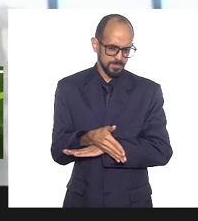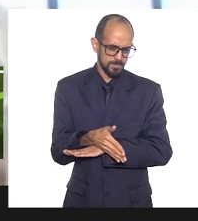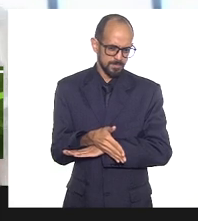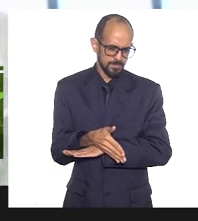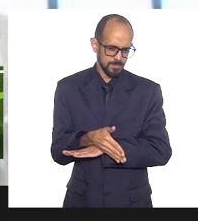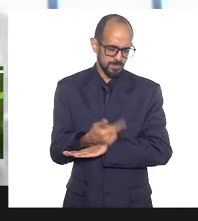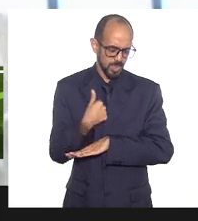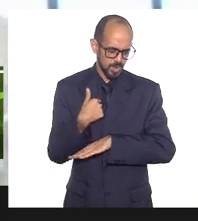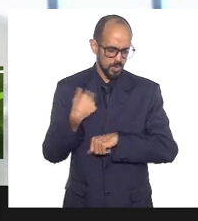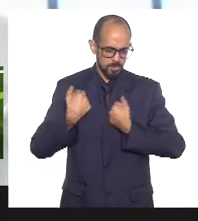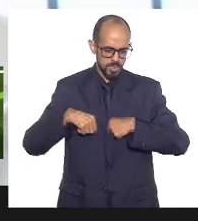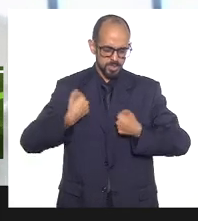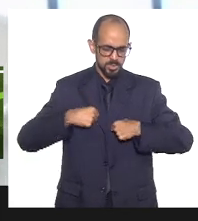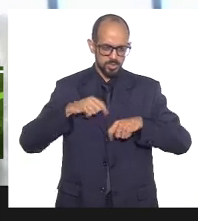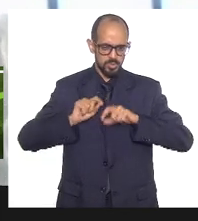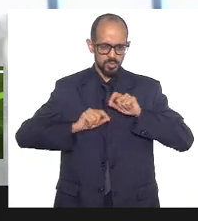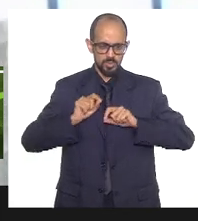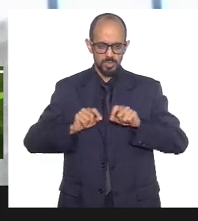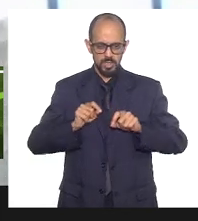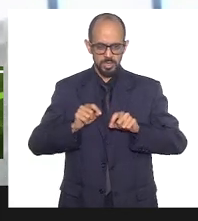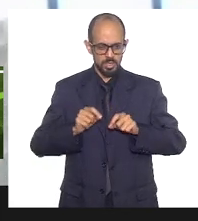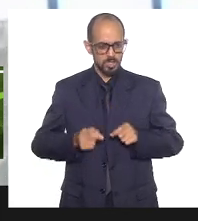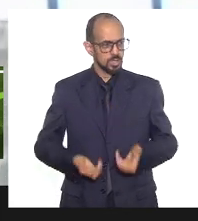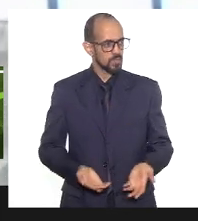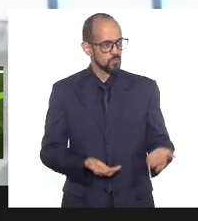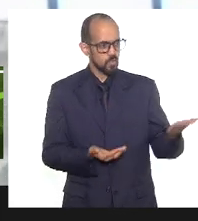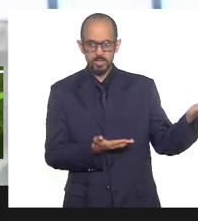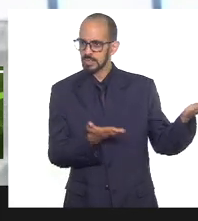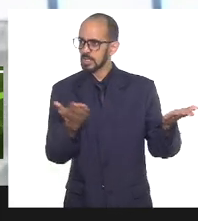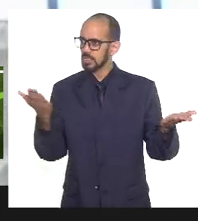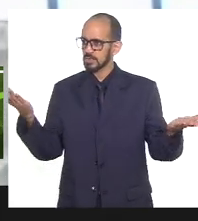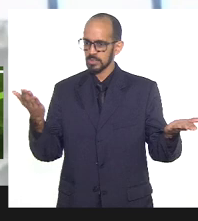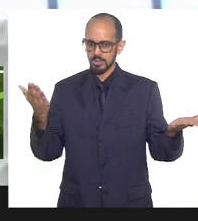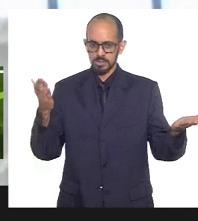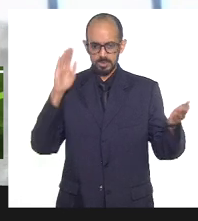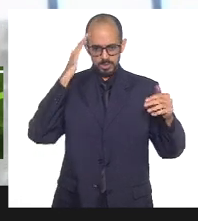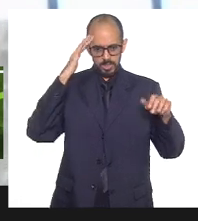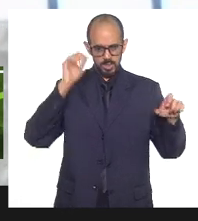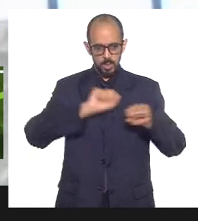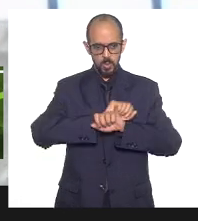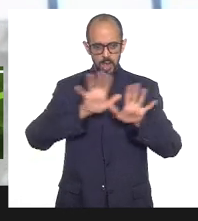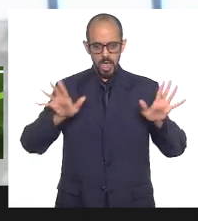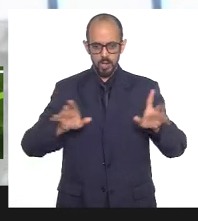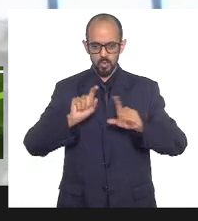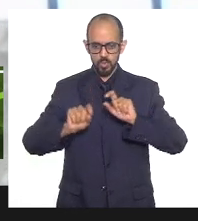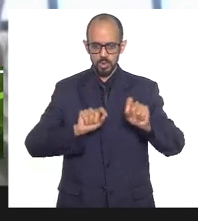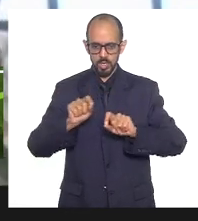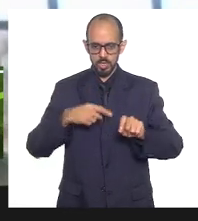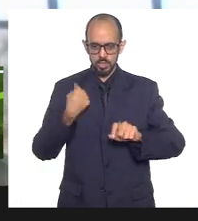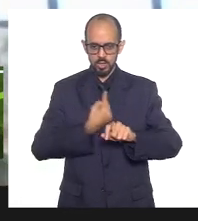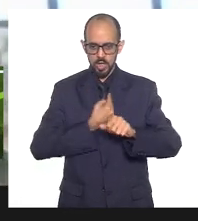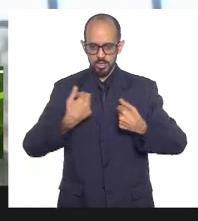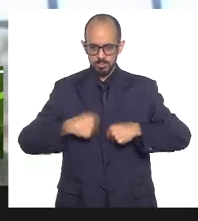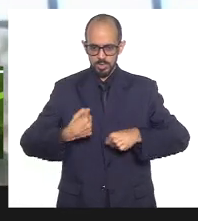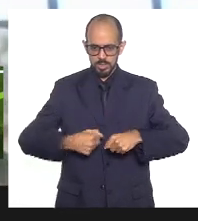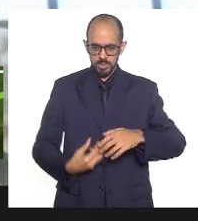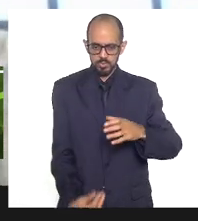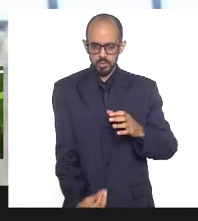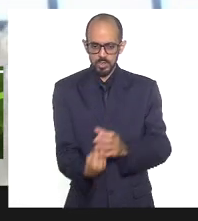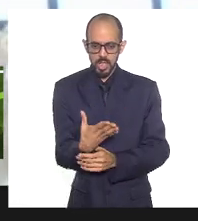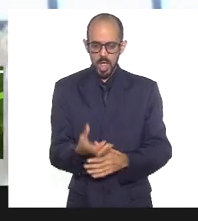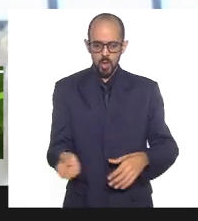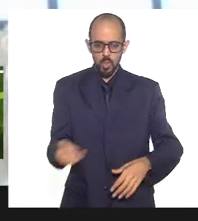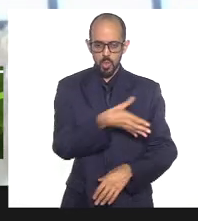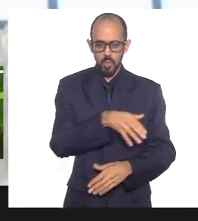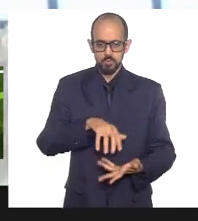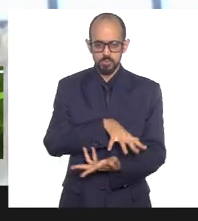Eu preciso que vocês entendam que nós temos que recriar é um novo mundo.